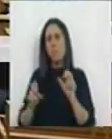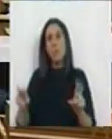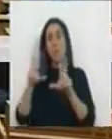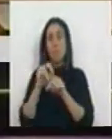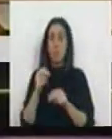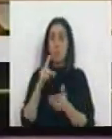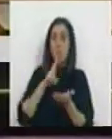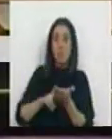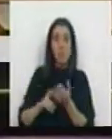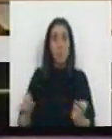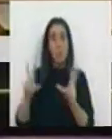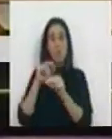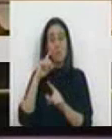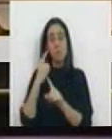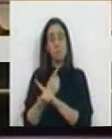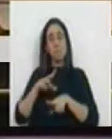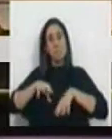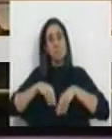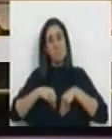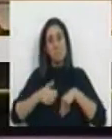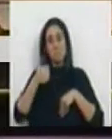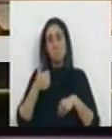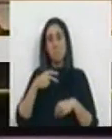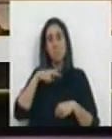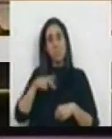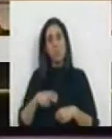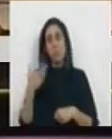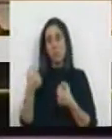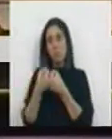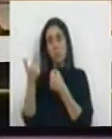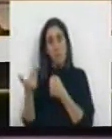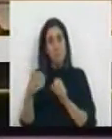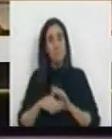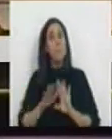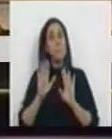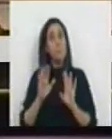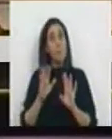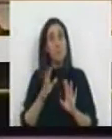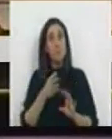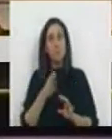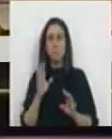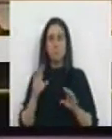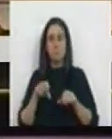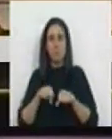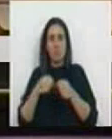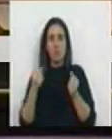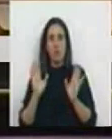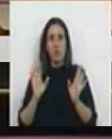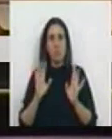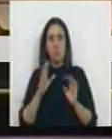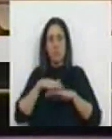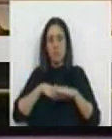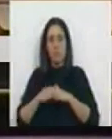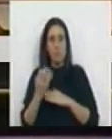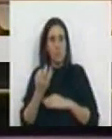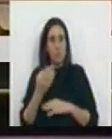com a nova realidade e a nova posição que ocupa no panorama político português, a de oposição, mas ouvimos dizer não estraguem, não estraguem o que nós